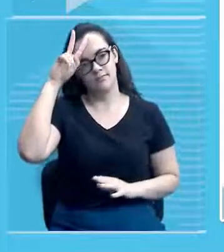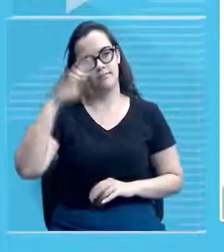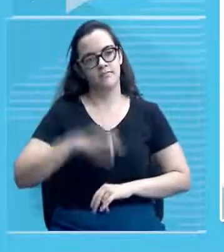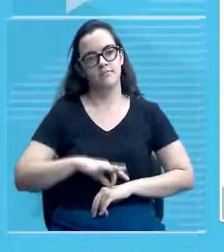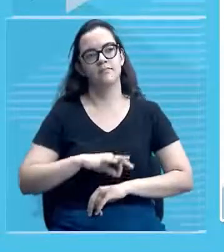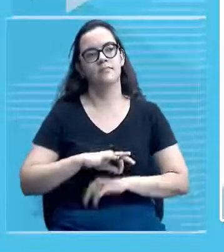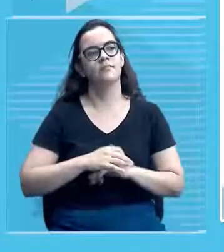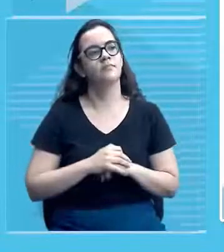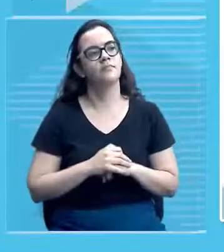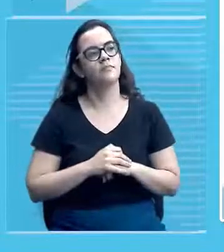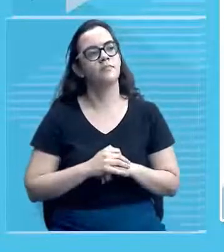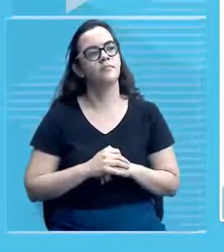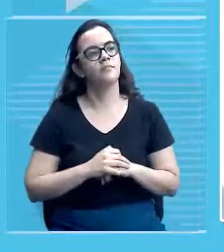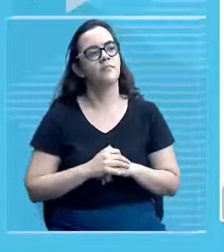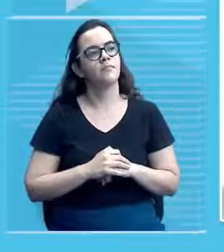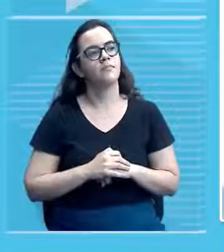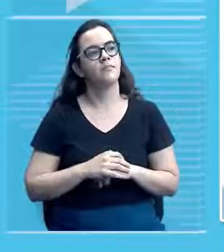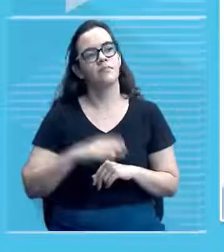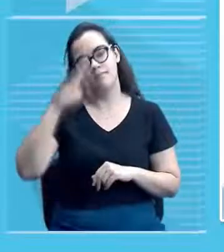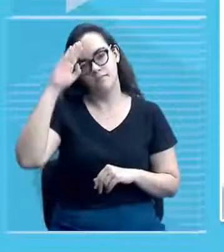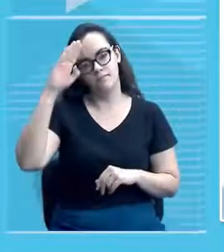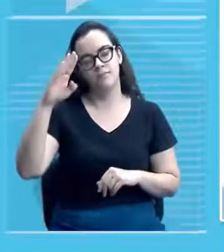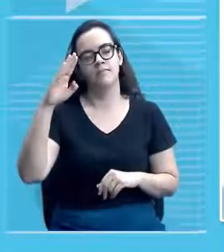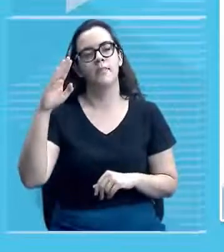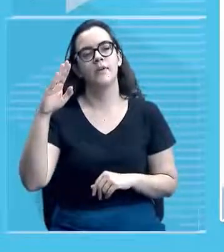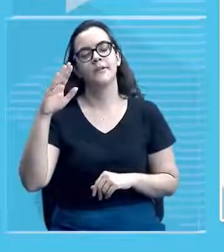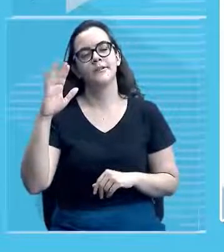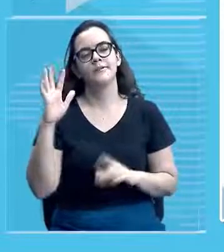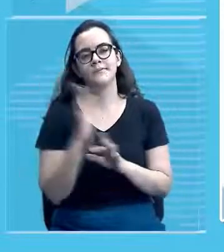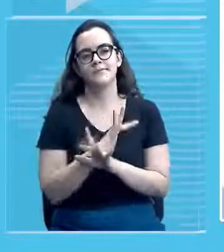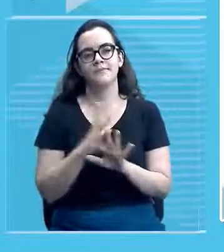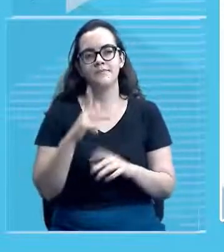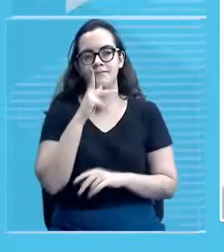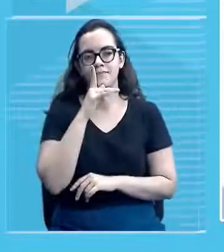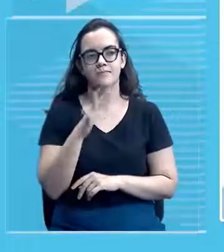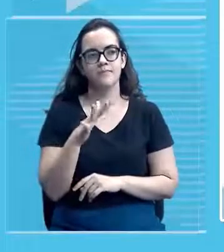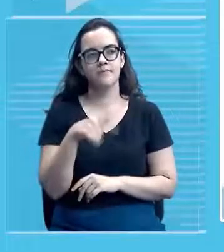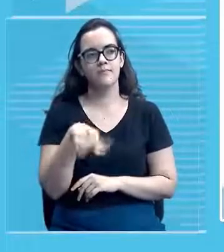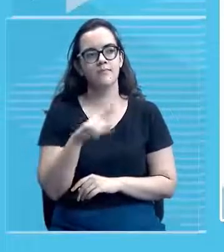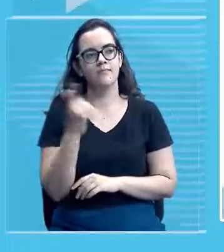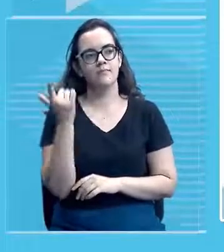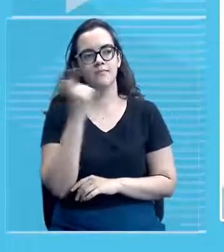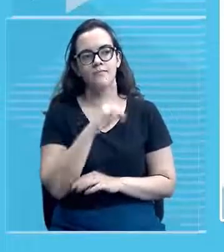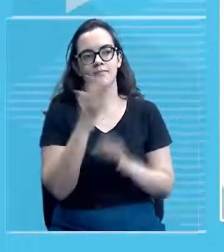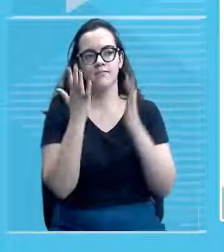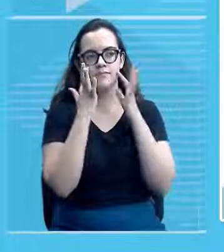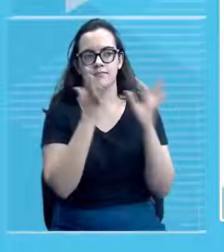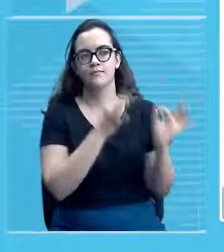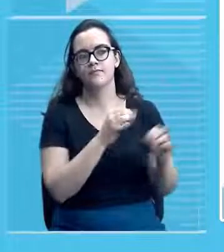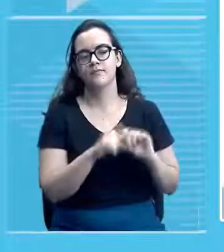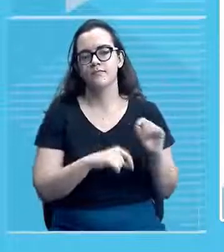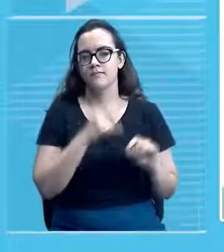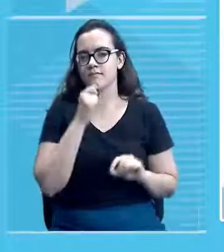grande valor histórico, exatamente, para a cidade de Parnaíba, né? Até porque, como vocês podem observar aqui, tá?